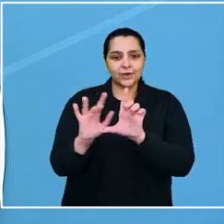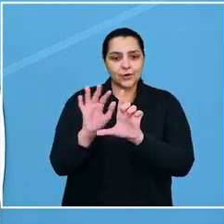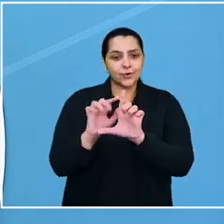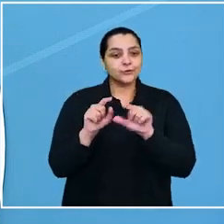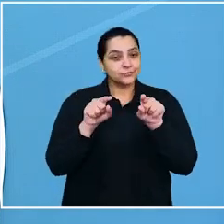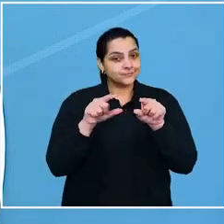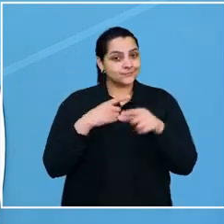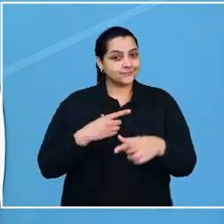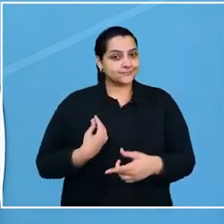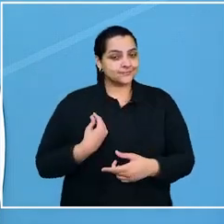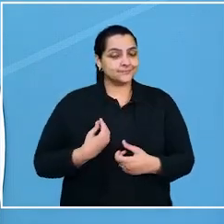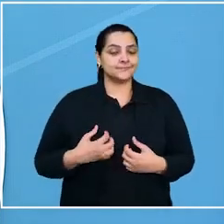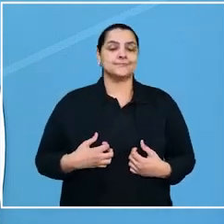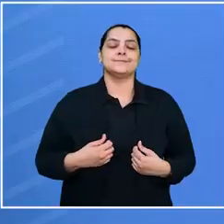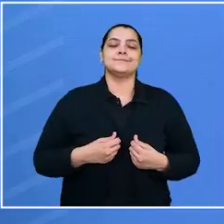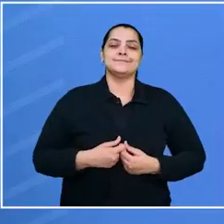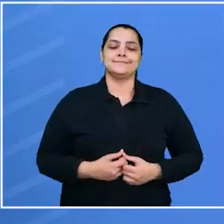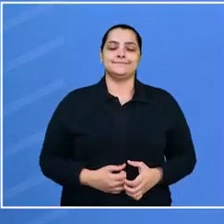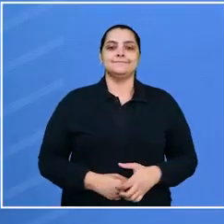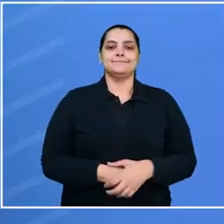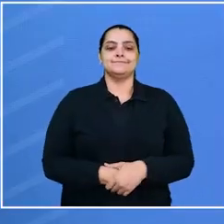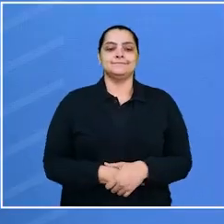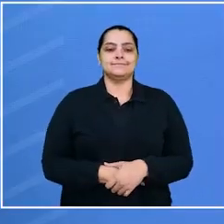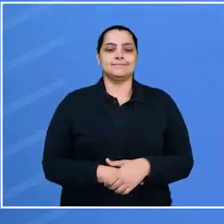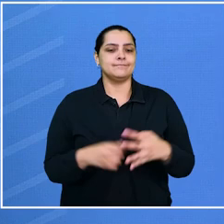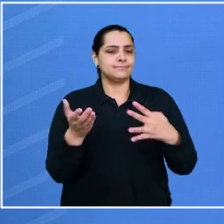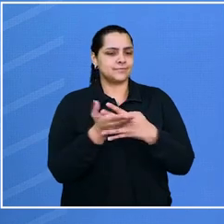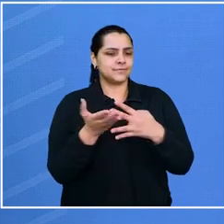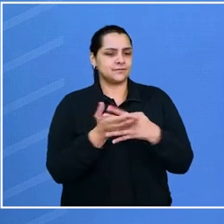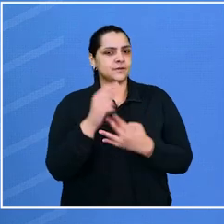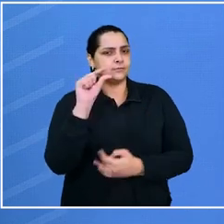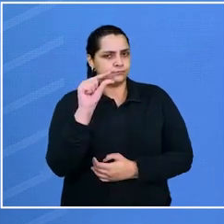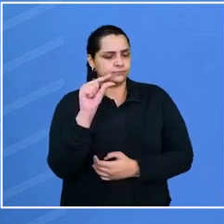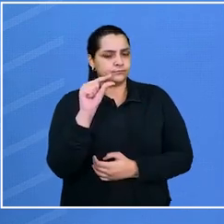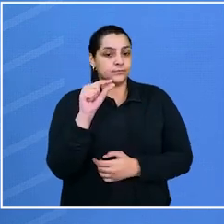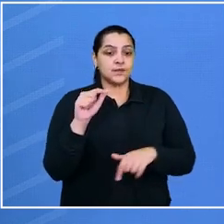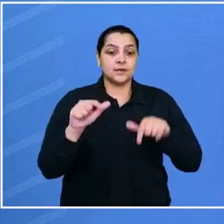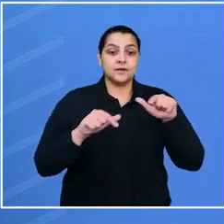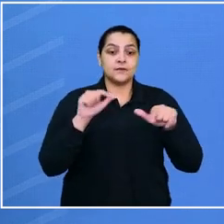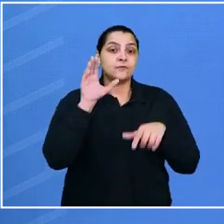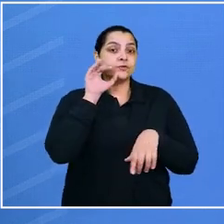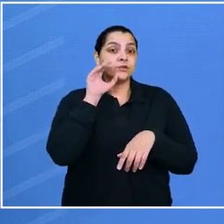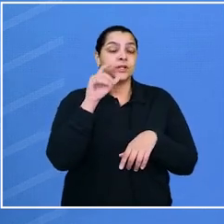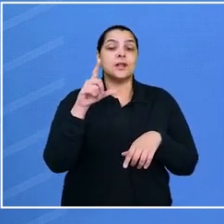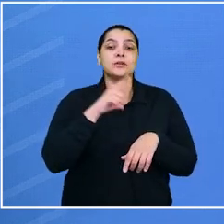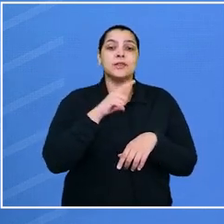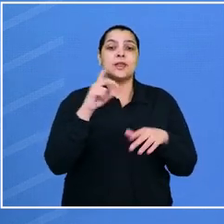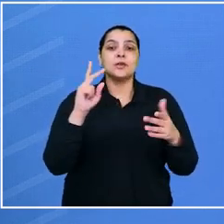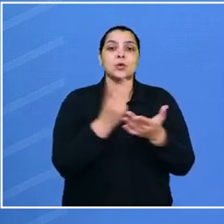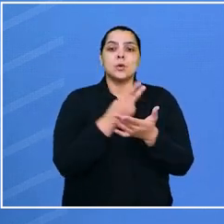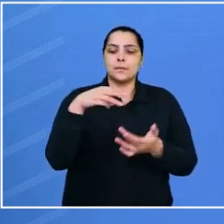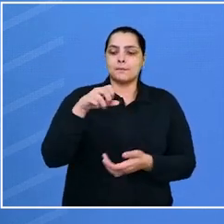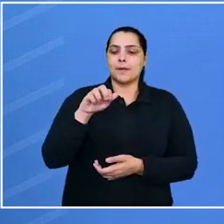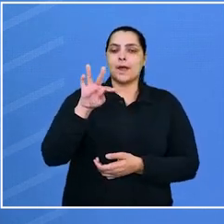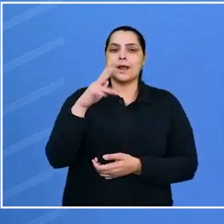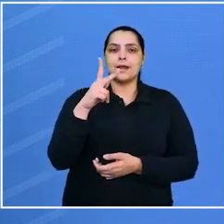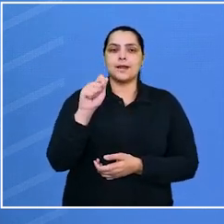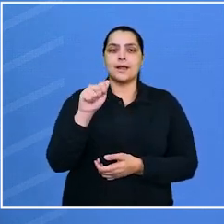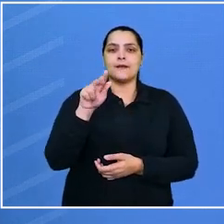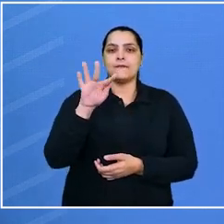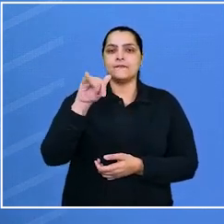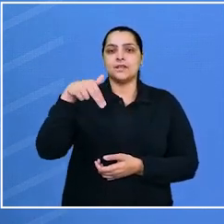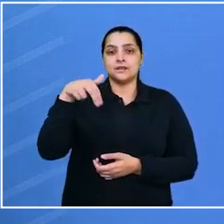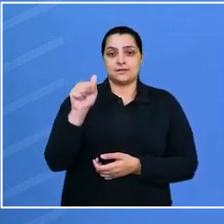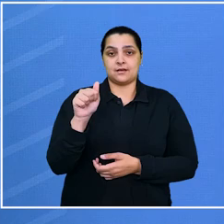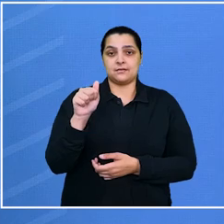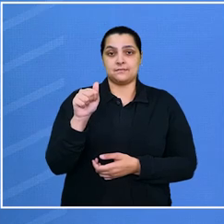QR Code que aparece aqui na tela. Vamos agora para um breve intervalo e a seguir, trabalhadora que caiu na malha fina por culpa da empresa deve